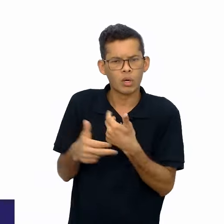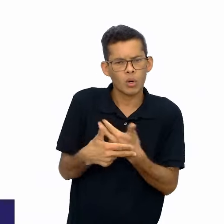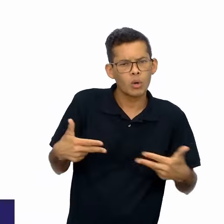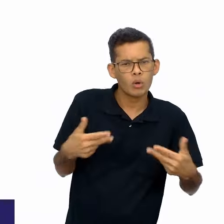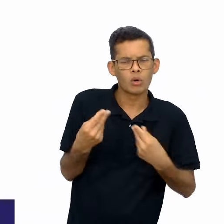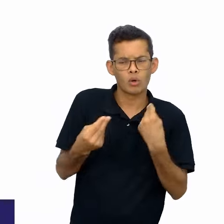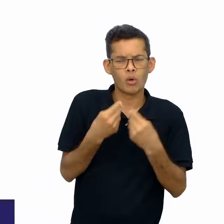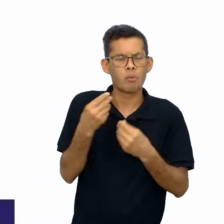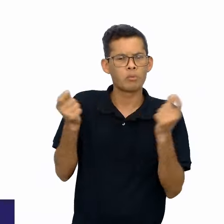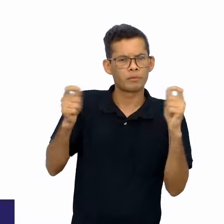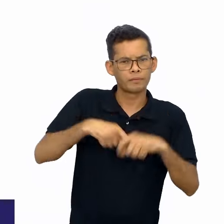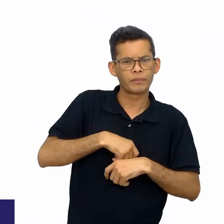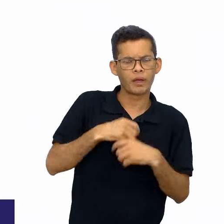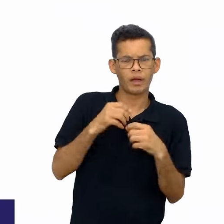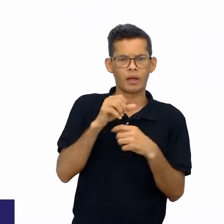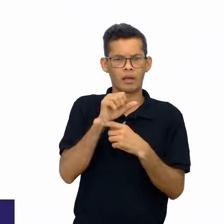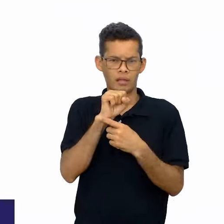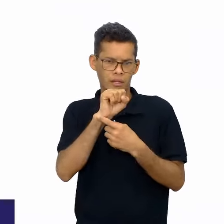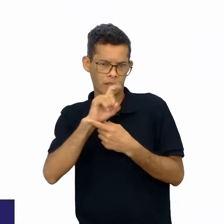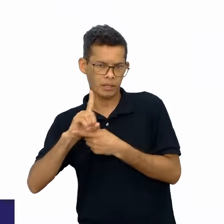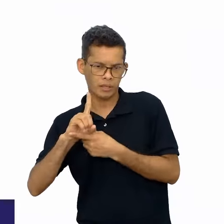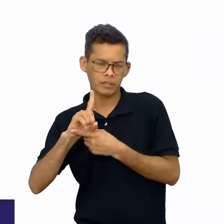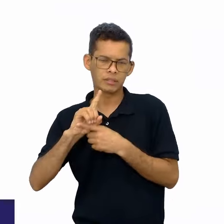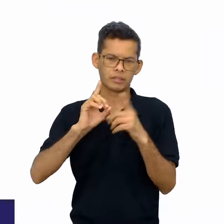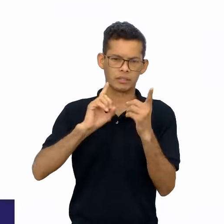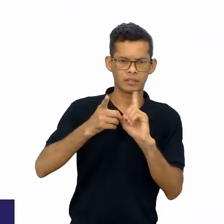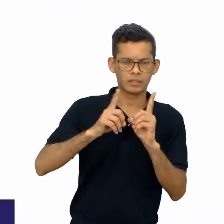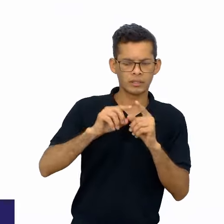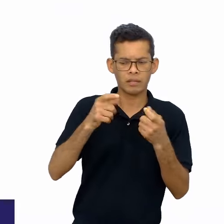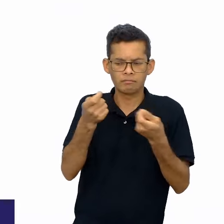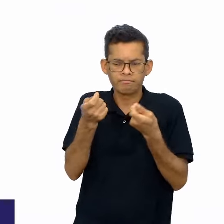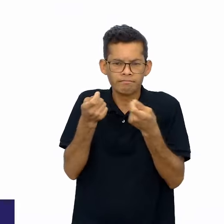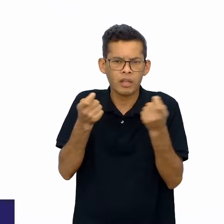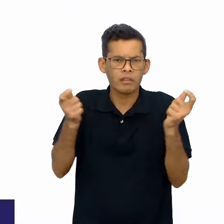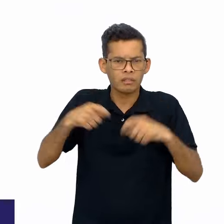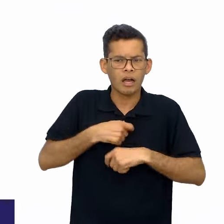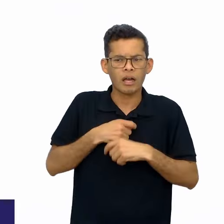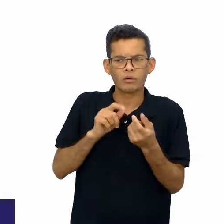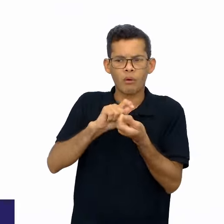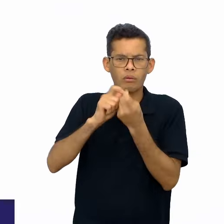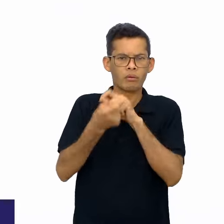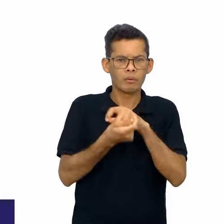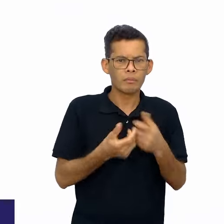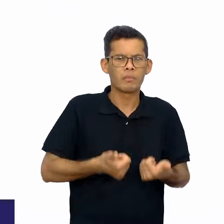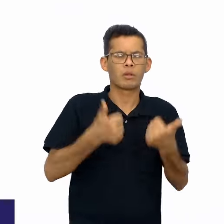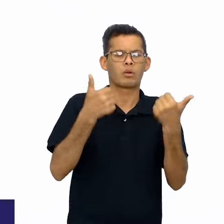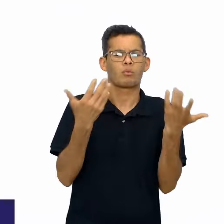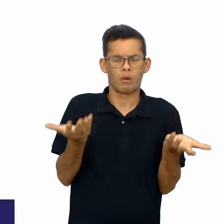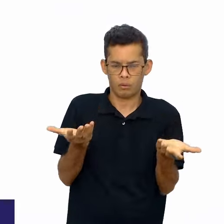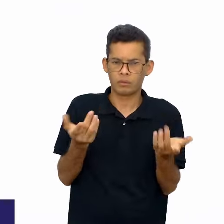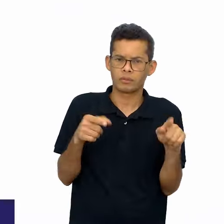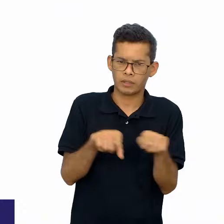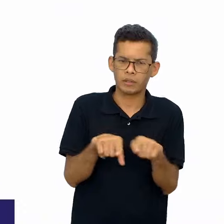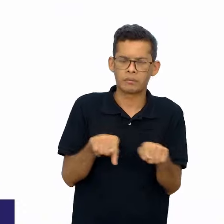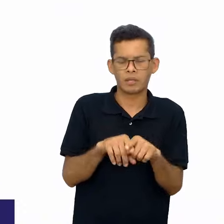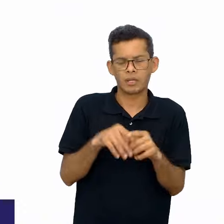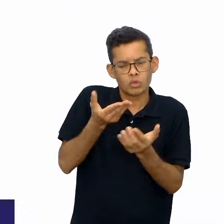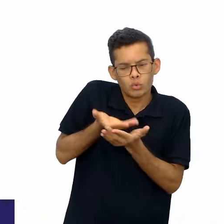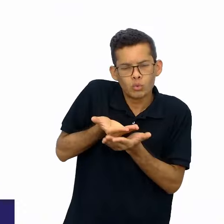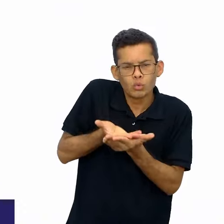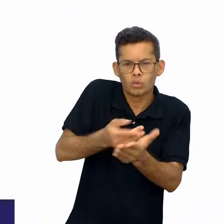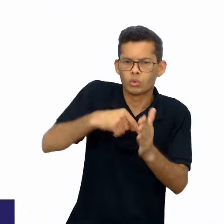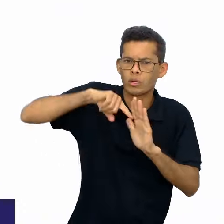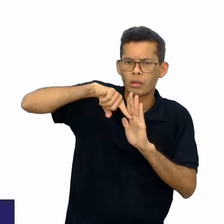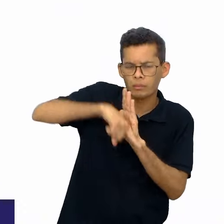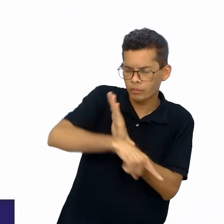didática pode ser executada e mais, quais ajustes precisam ser realizados. E coordenadores, o estudo e aprofundamento é muito